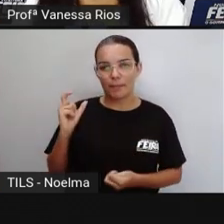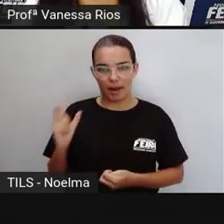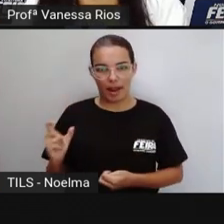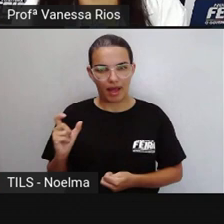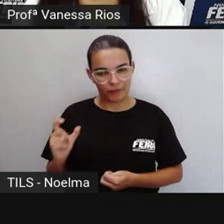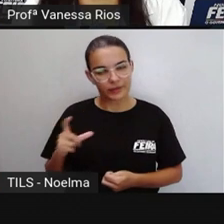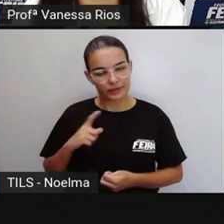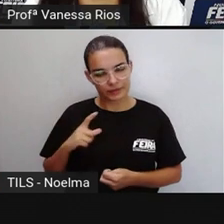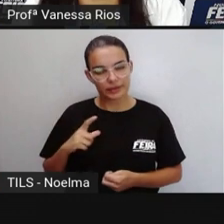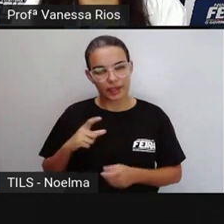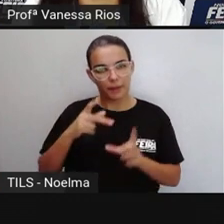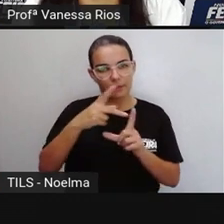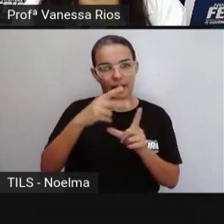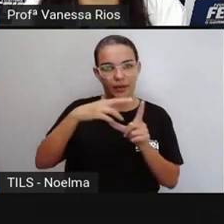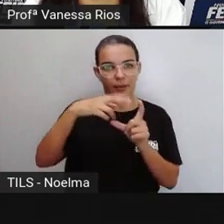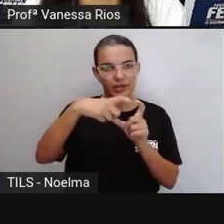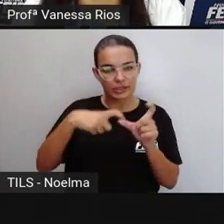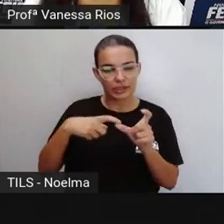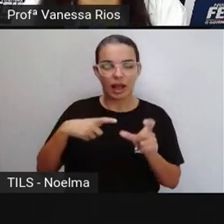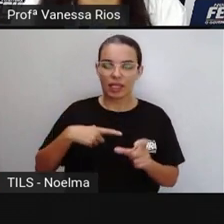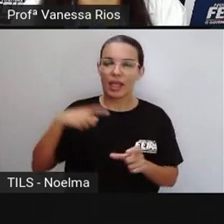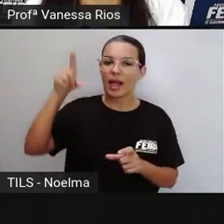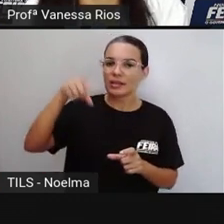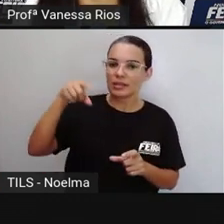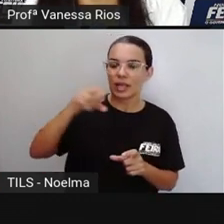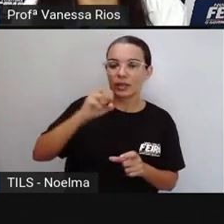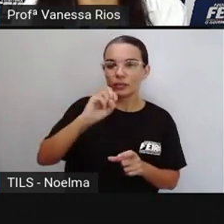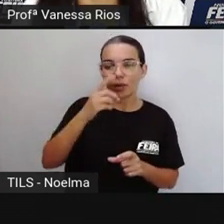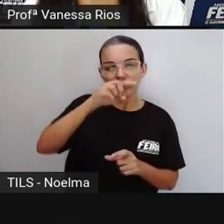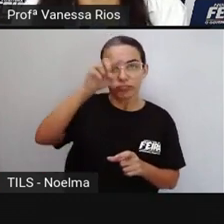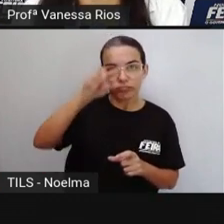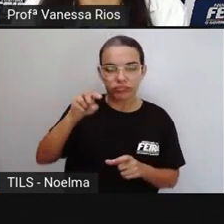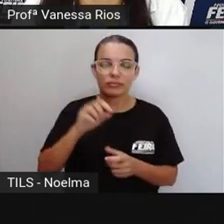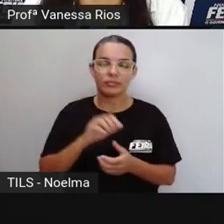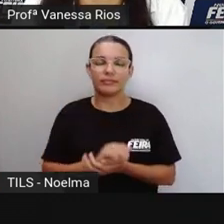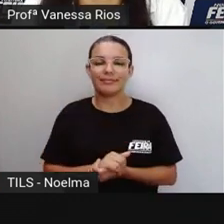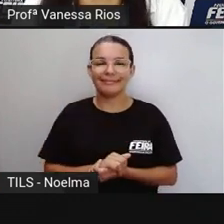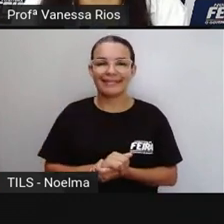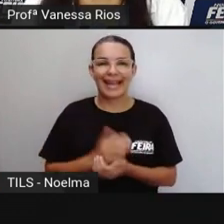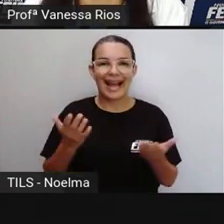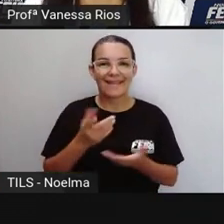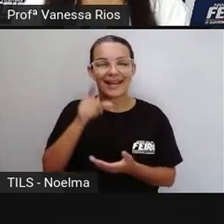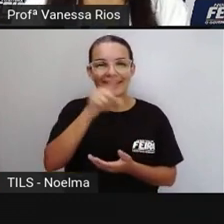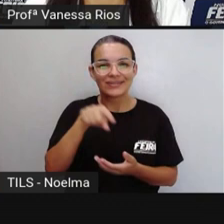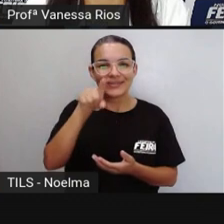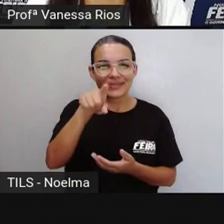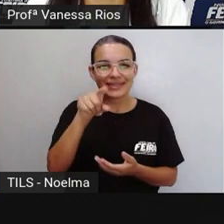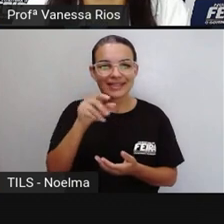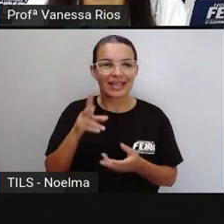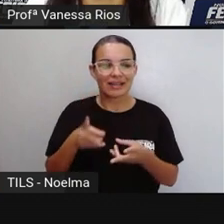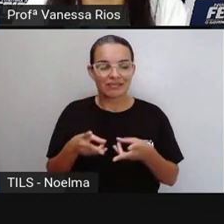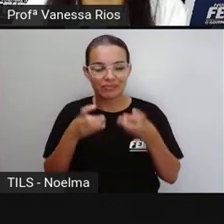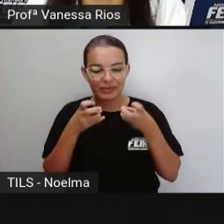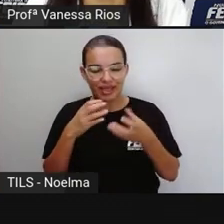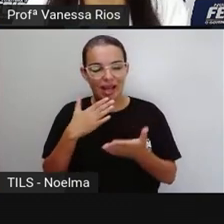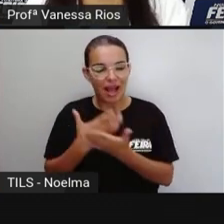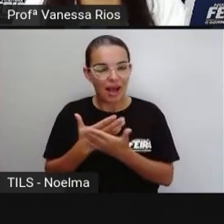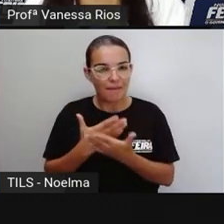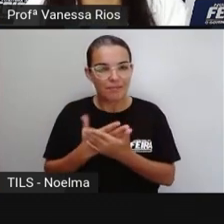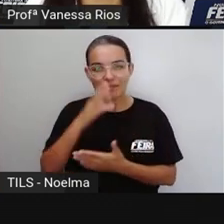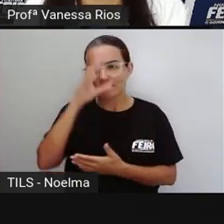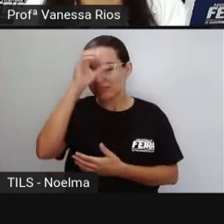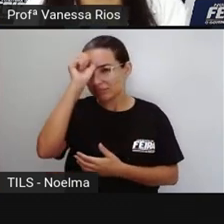são pacificadas como proparoxítonas. A Pro agora, gostaria que você, né? Observando tudo que você aprendeu